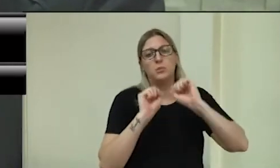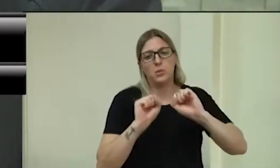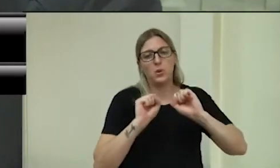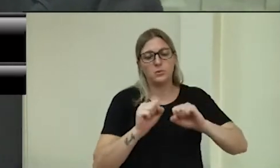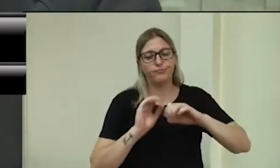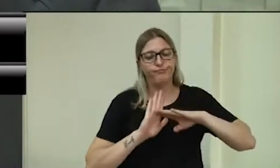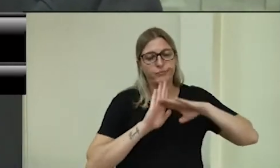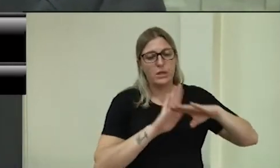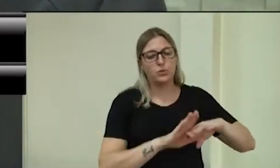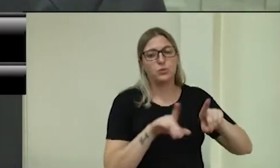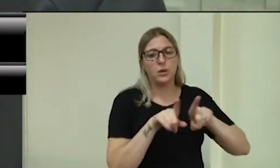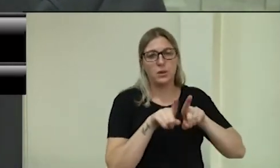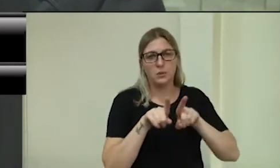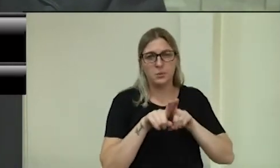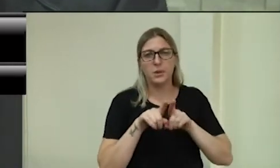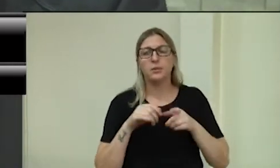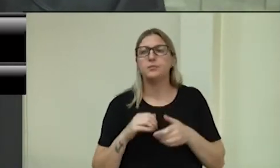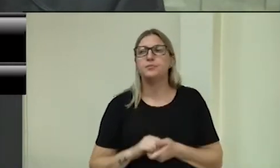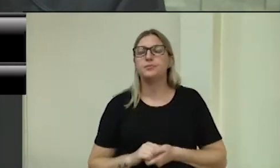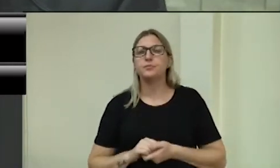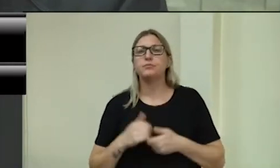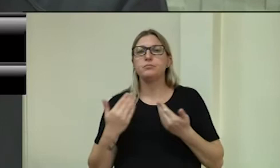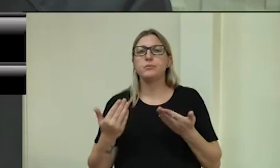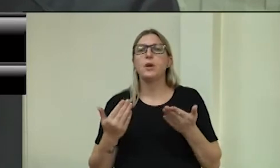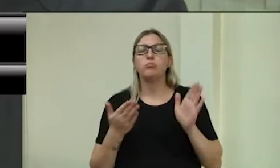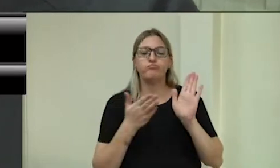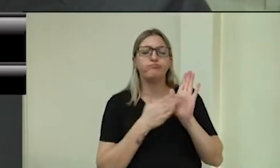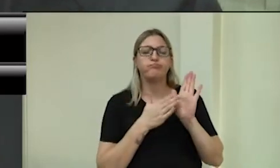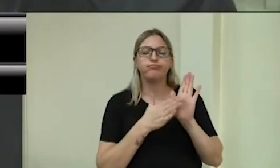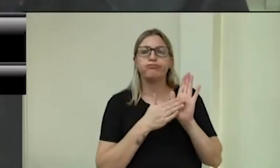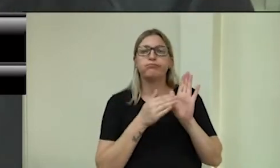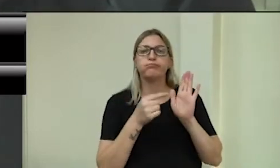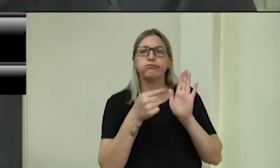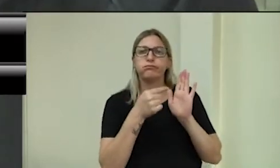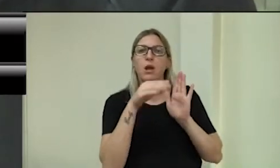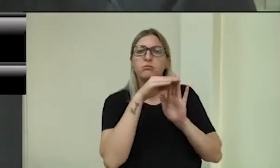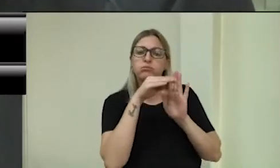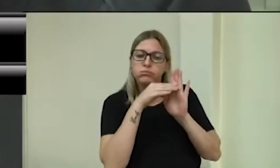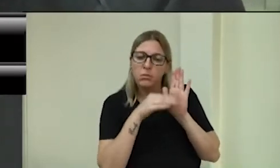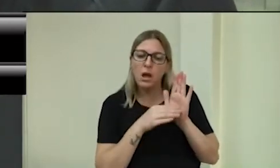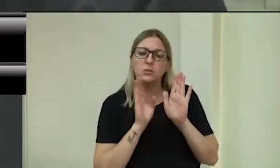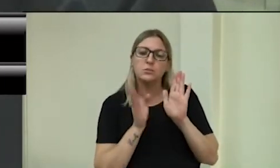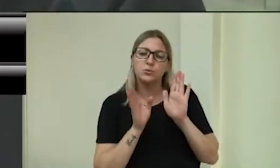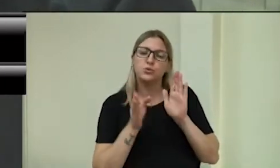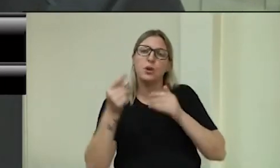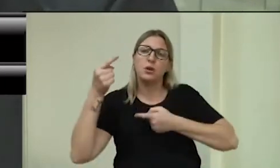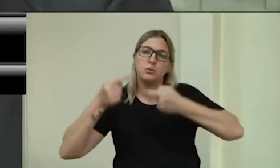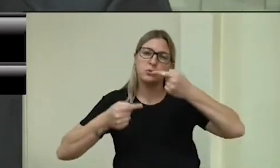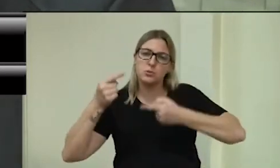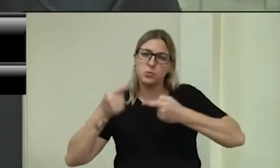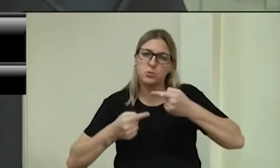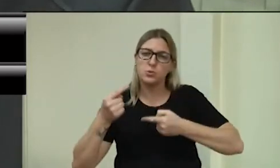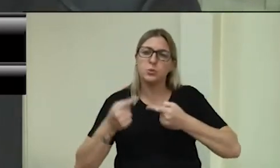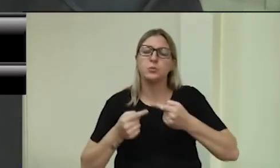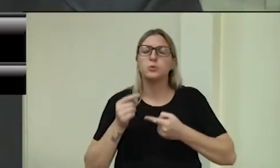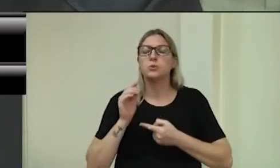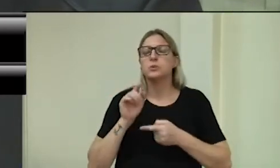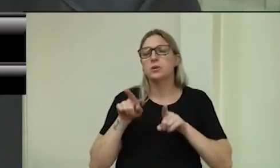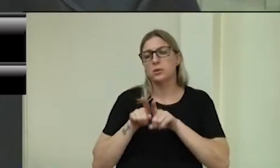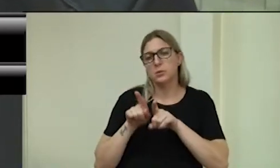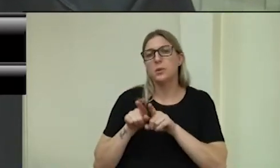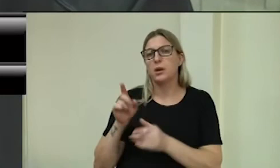beneficiadas. Então, essa é uma pauta que já está no nosso radar e, com certeza, nós debateremos